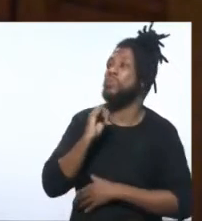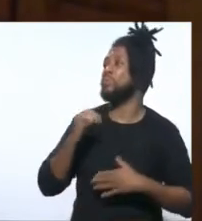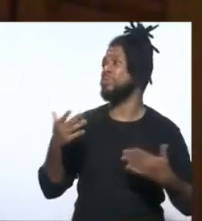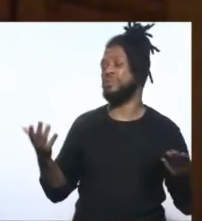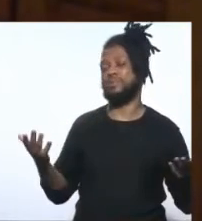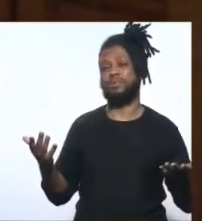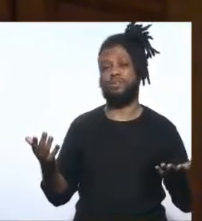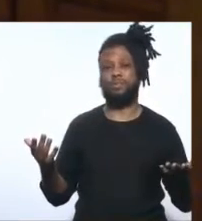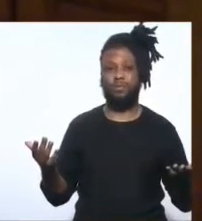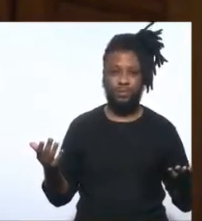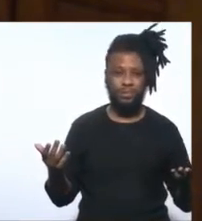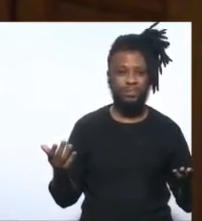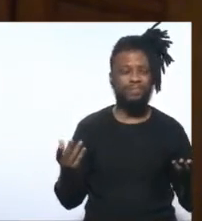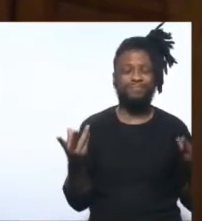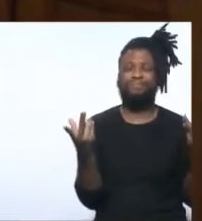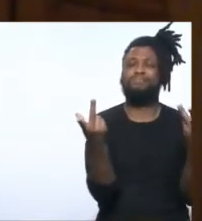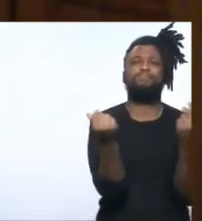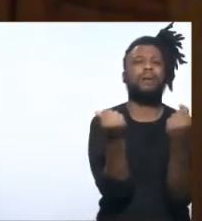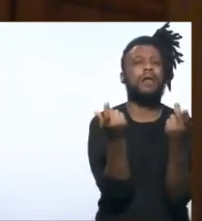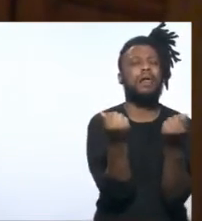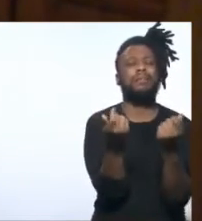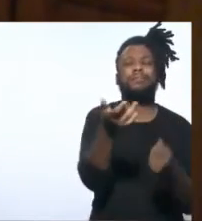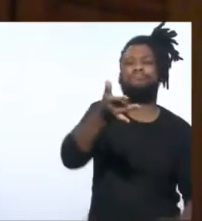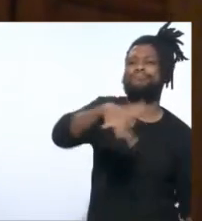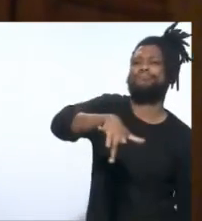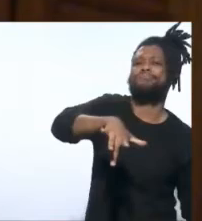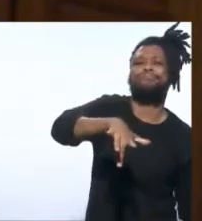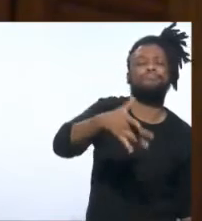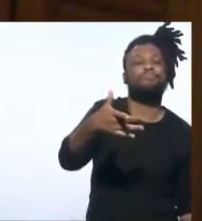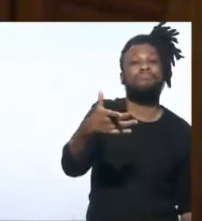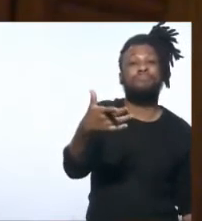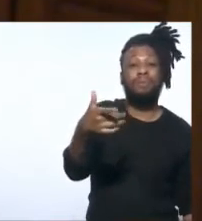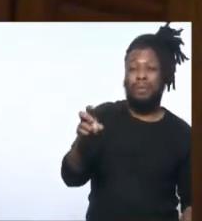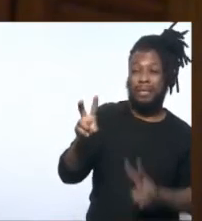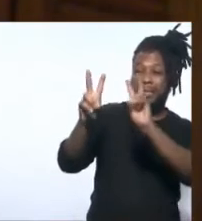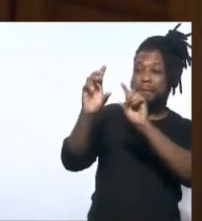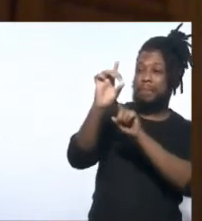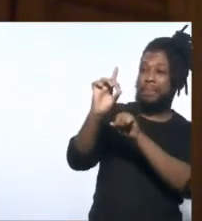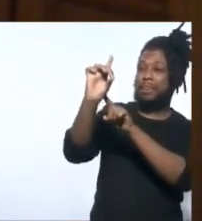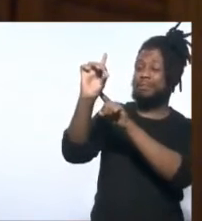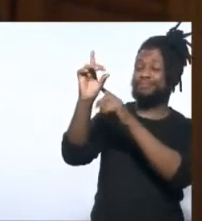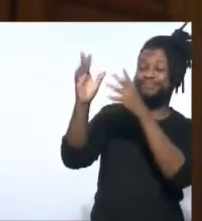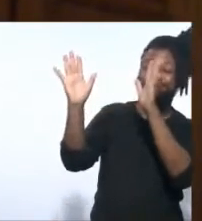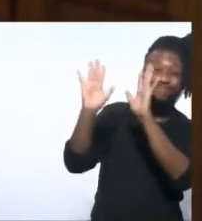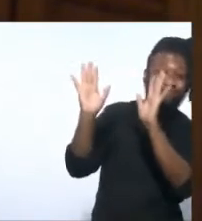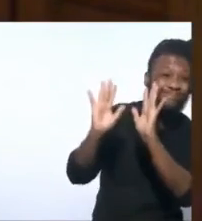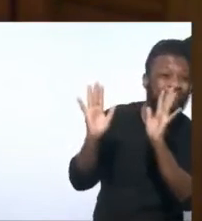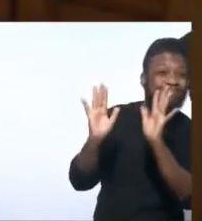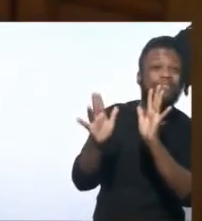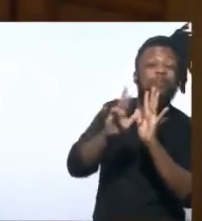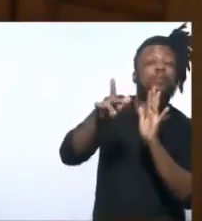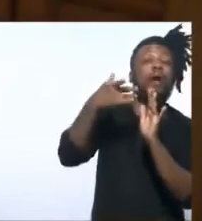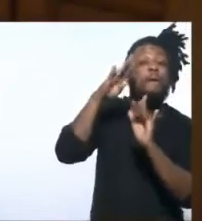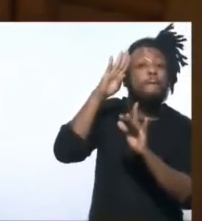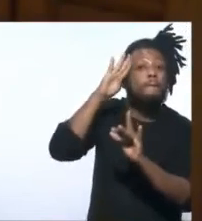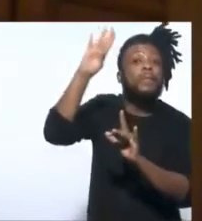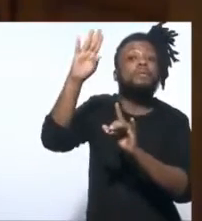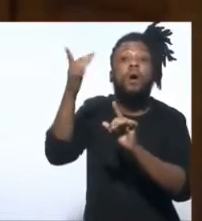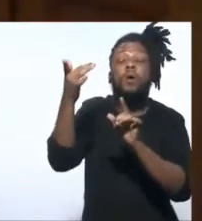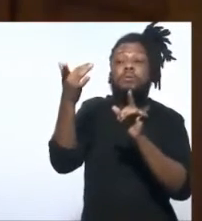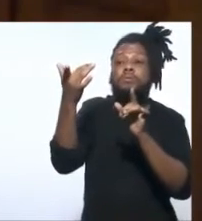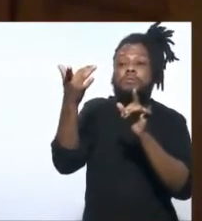barata. Então, eu acho que esse tema não deve ser parte da nossa